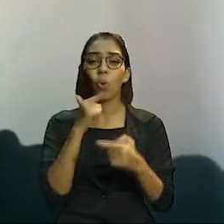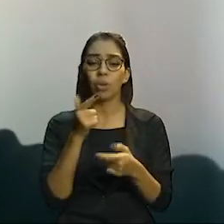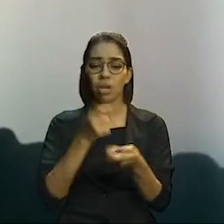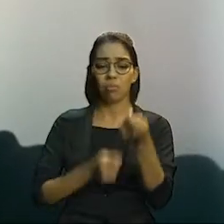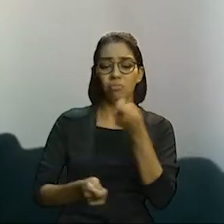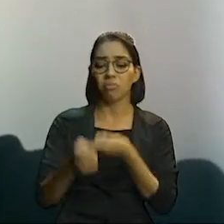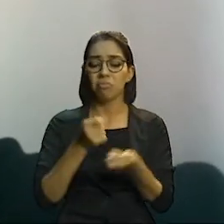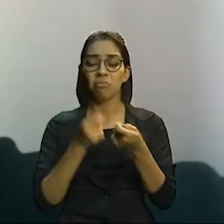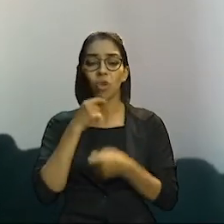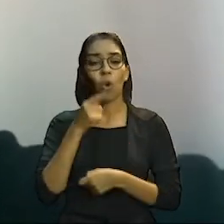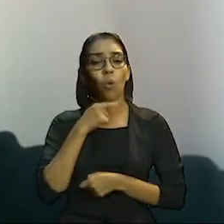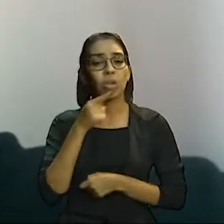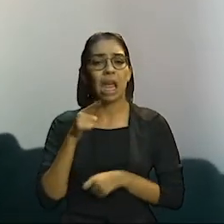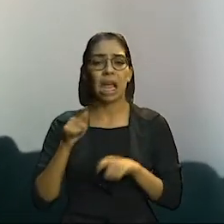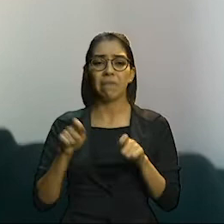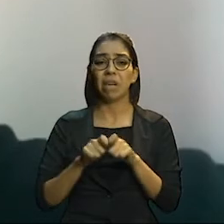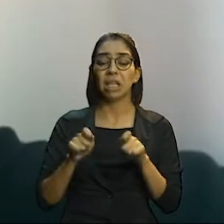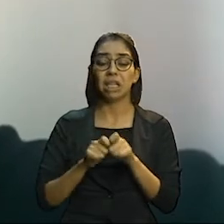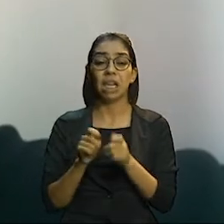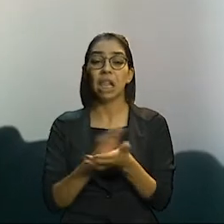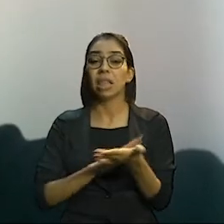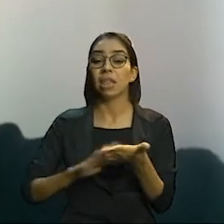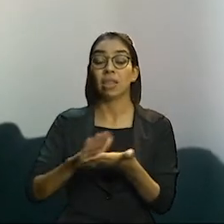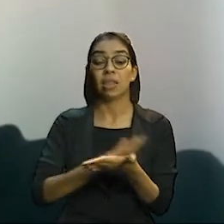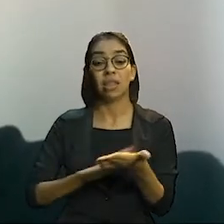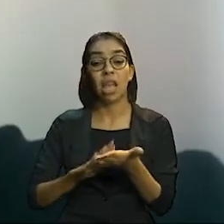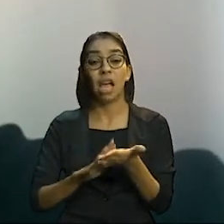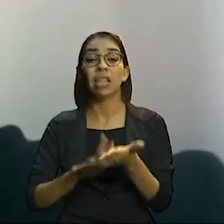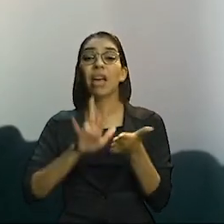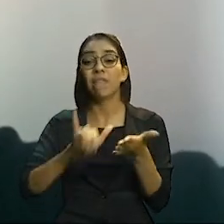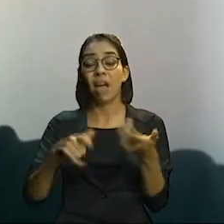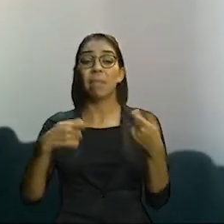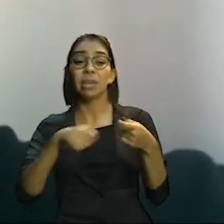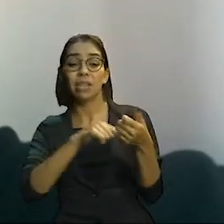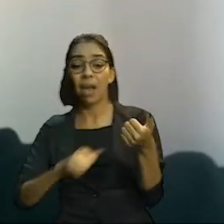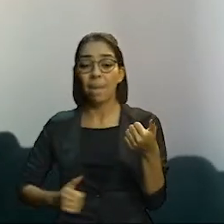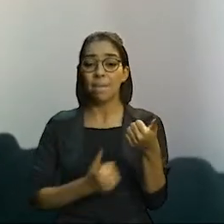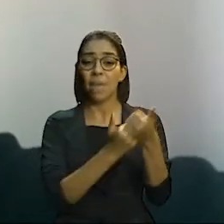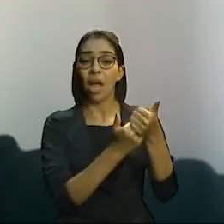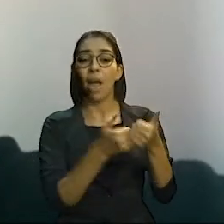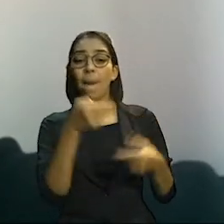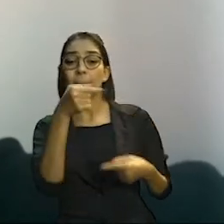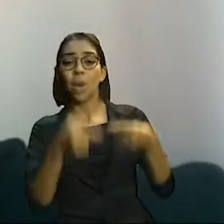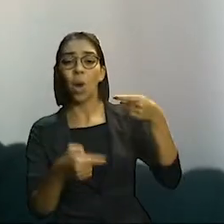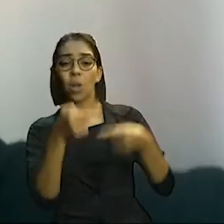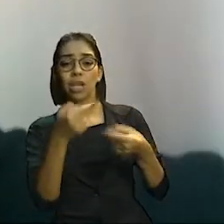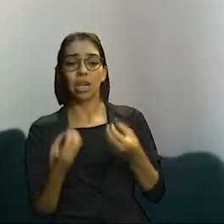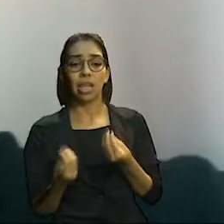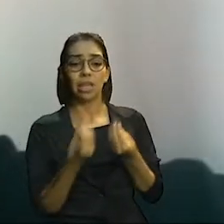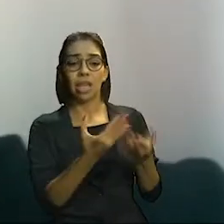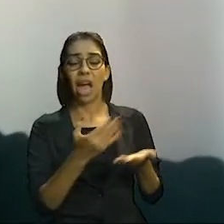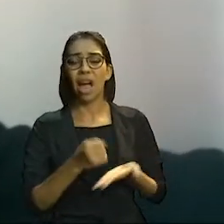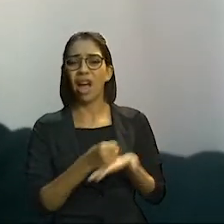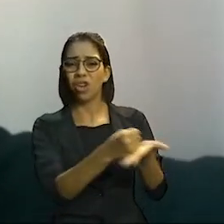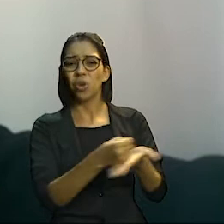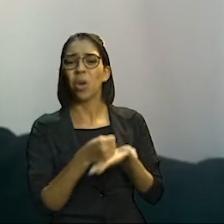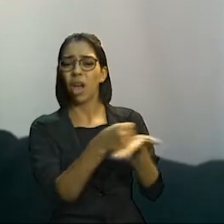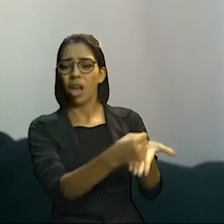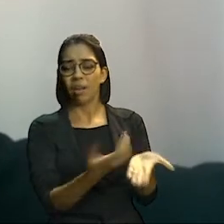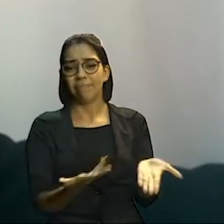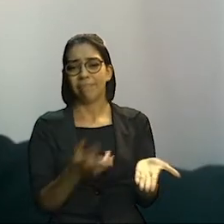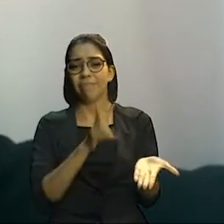produção e ser custodiada com política pública de auxílio. Então, você vai ter um quadro